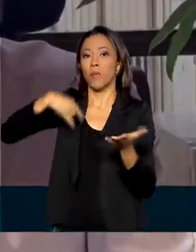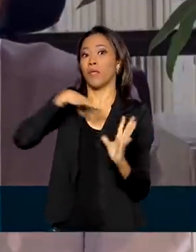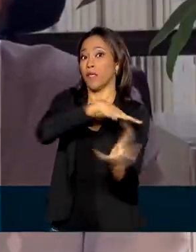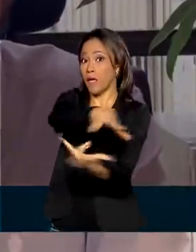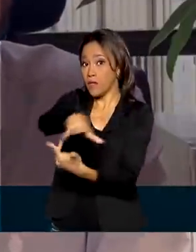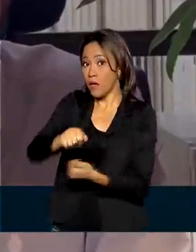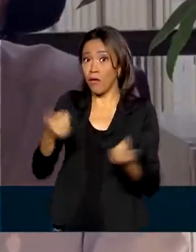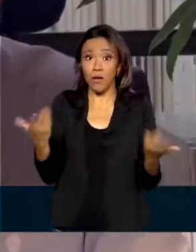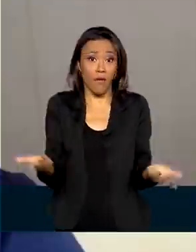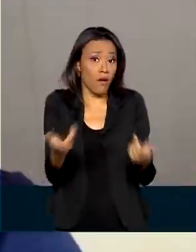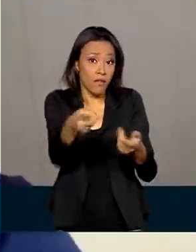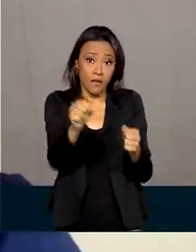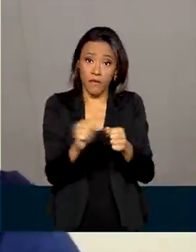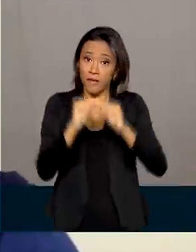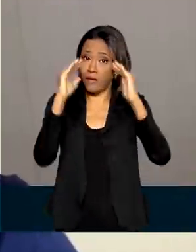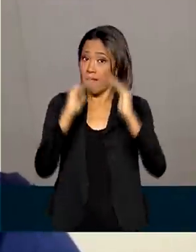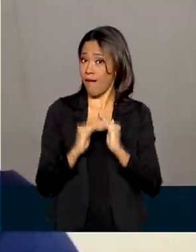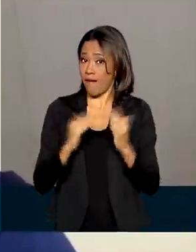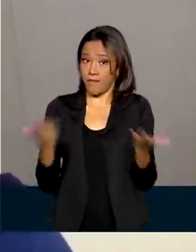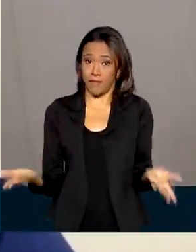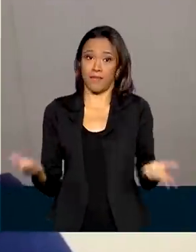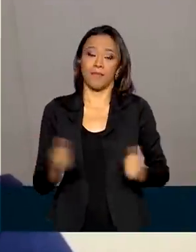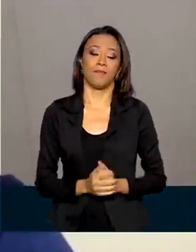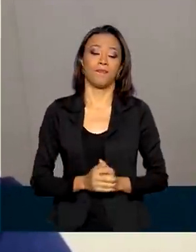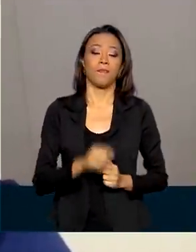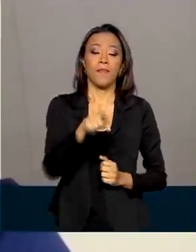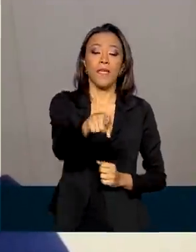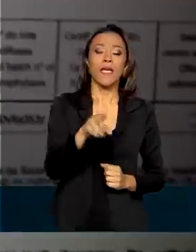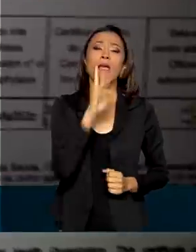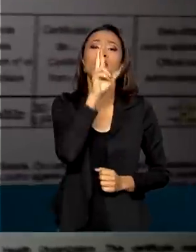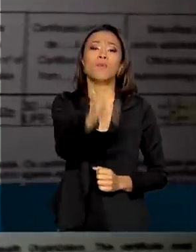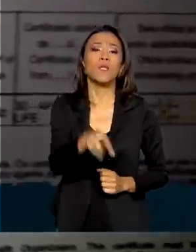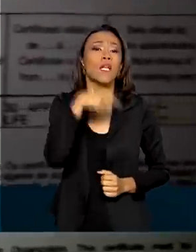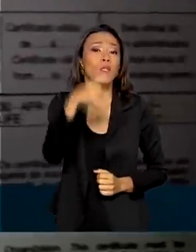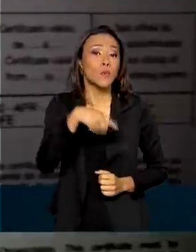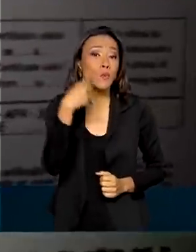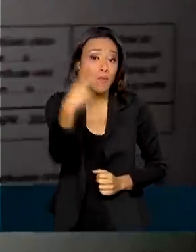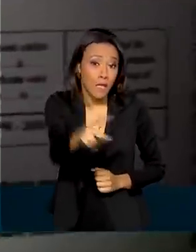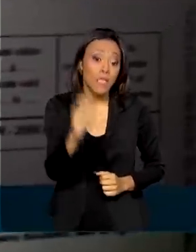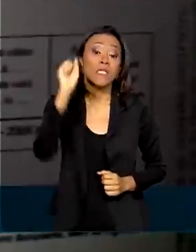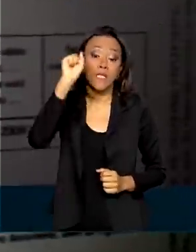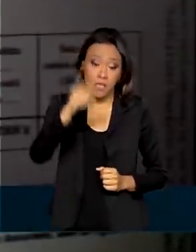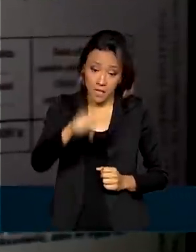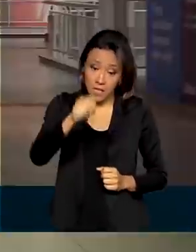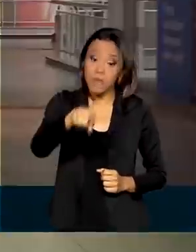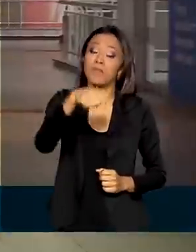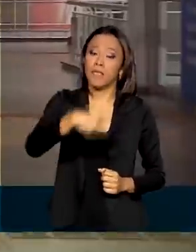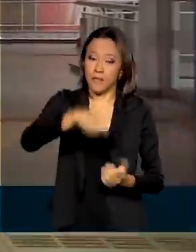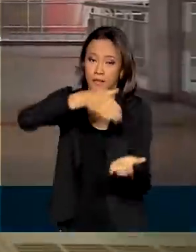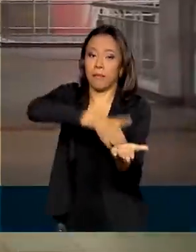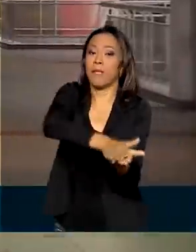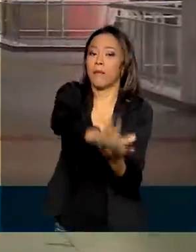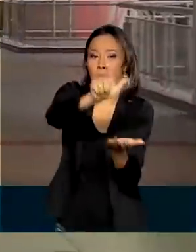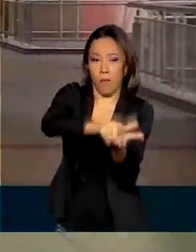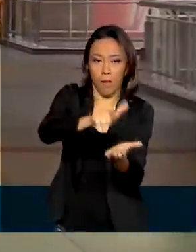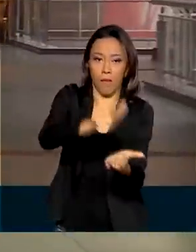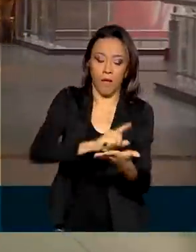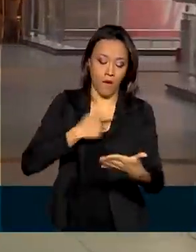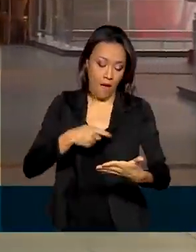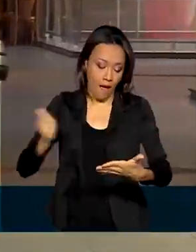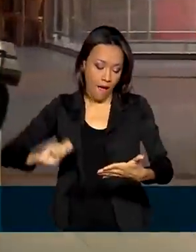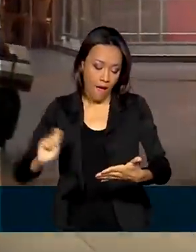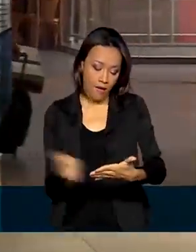casa com muito mais conveniência. E respondendo a dúvida do Lucas, é preciso sim imprimir e assinar o